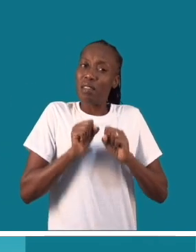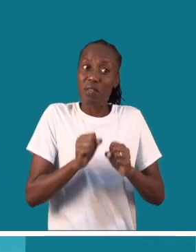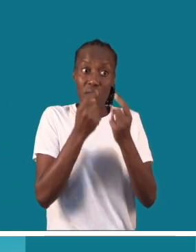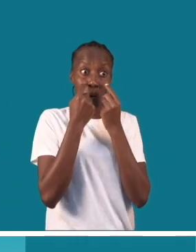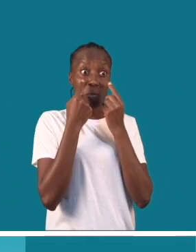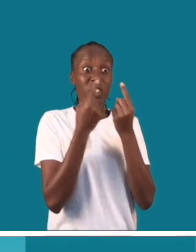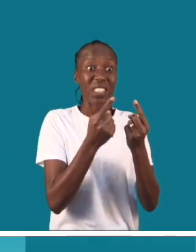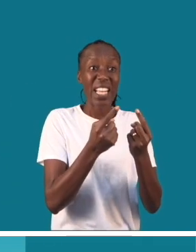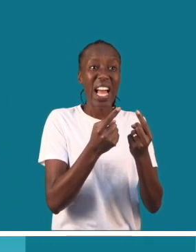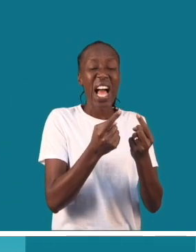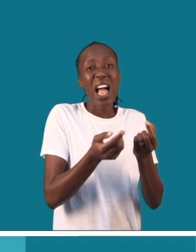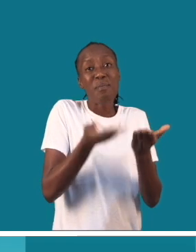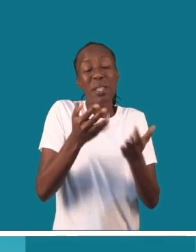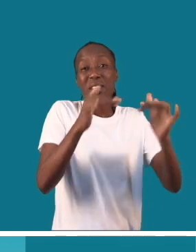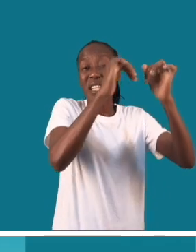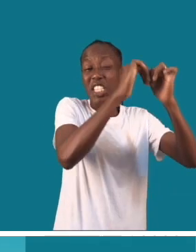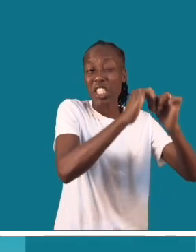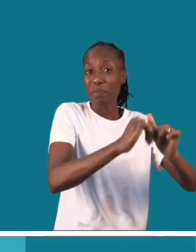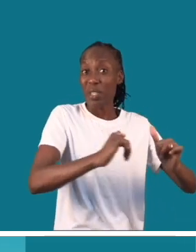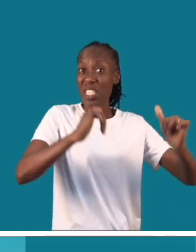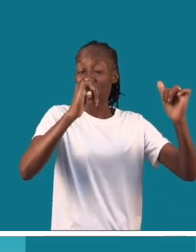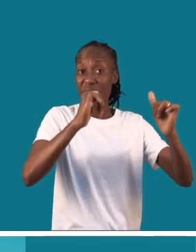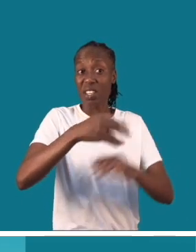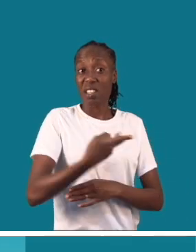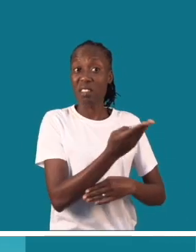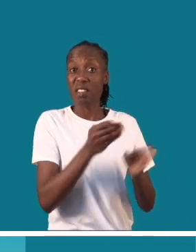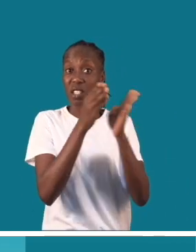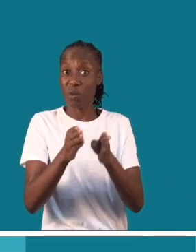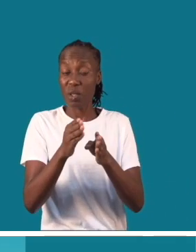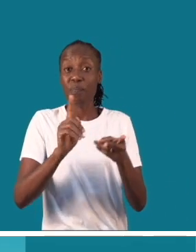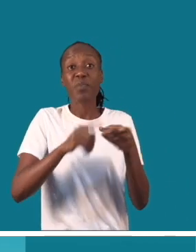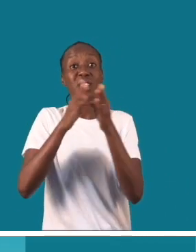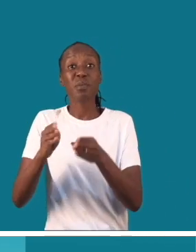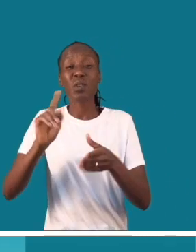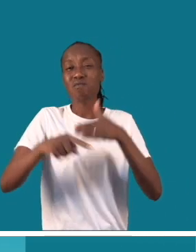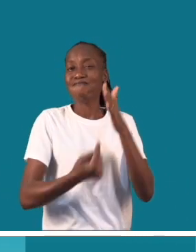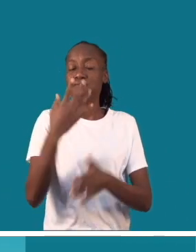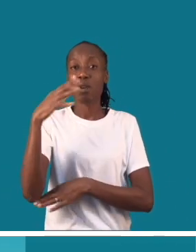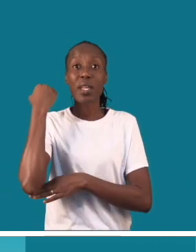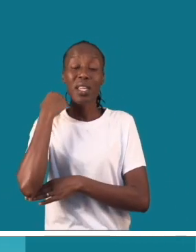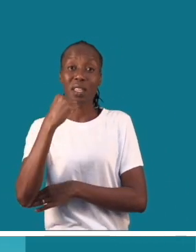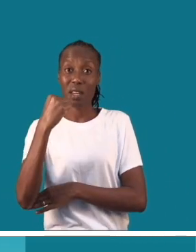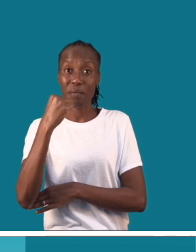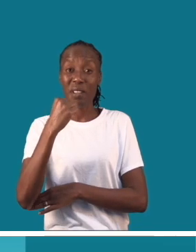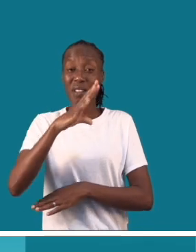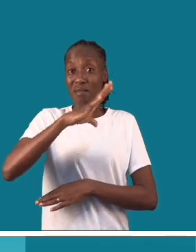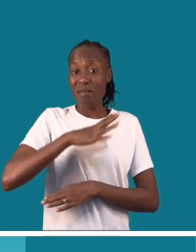é preciso olhar para as especificidades dessas pessoas. Se uma pessoa pratica crime e está